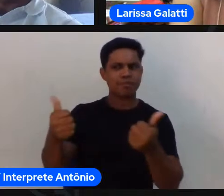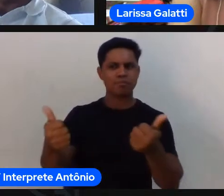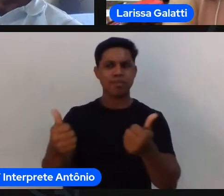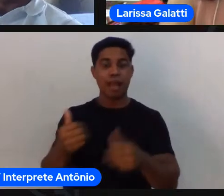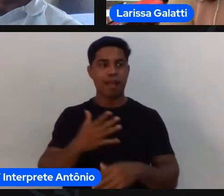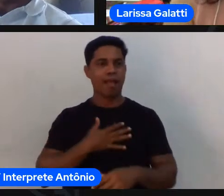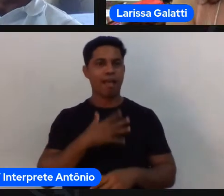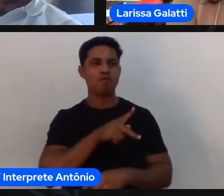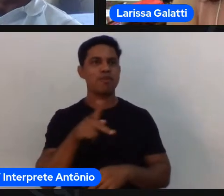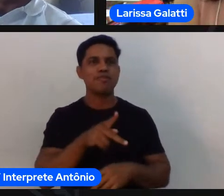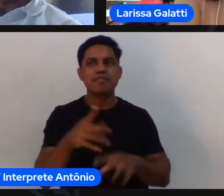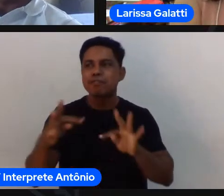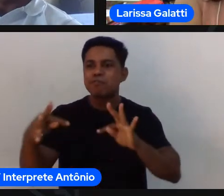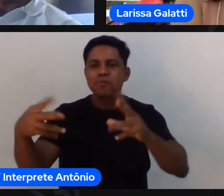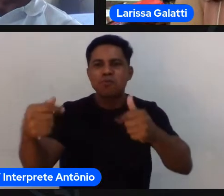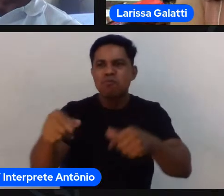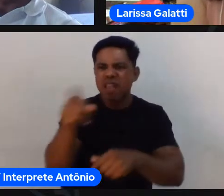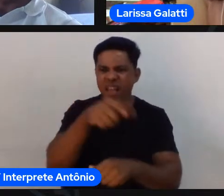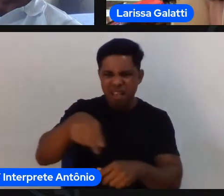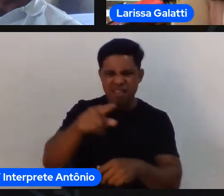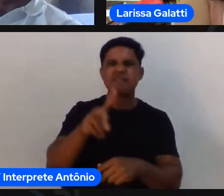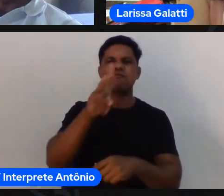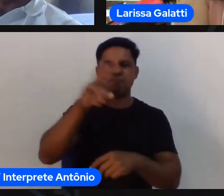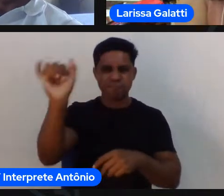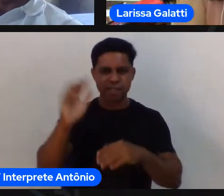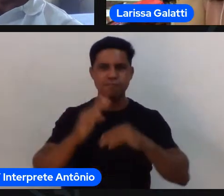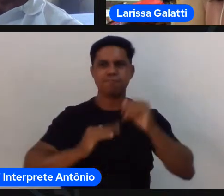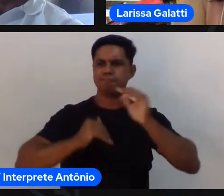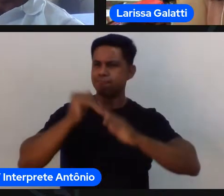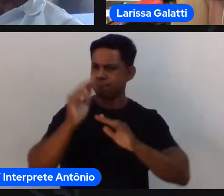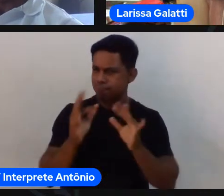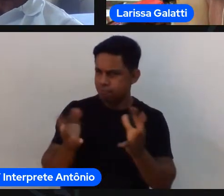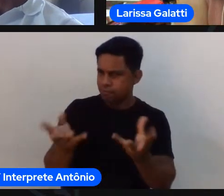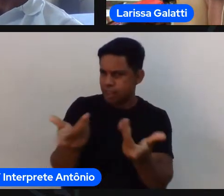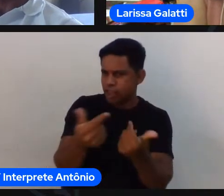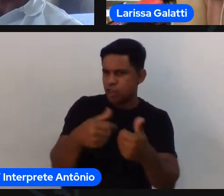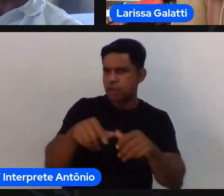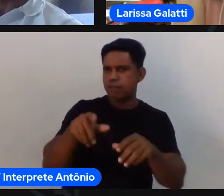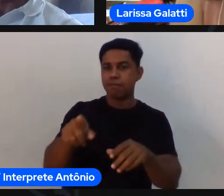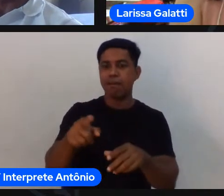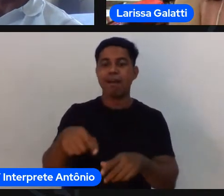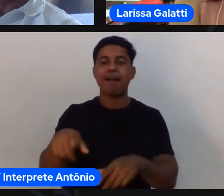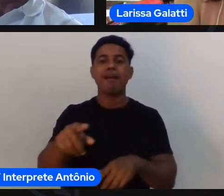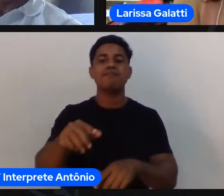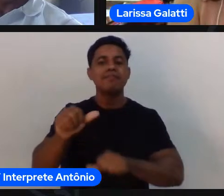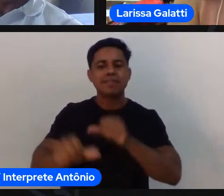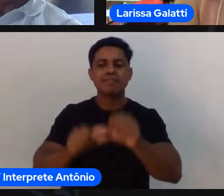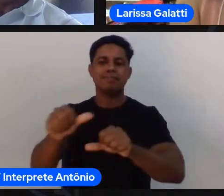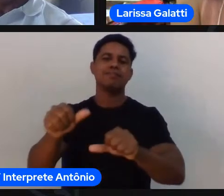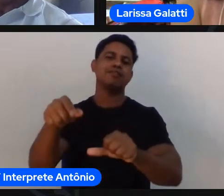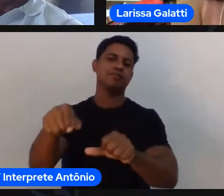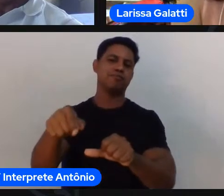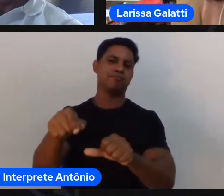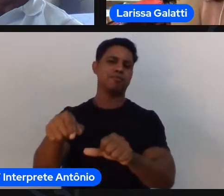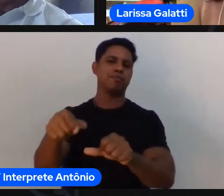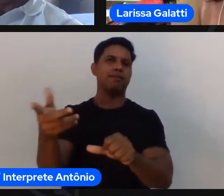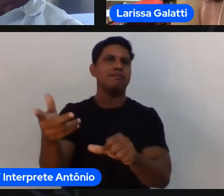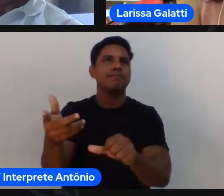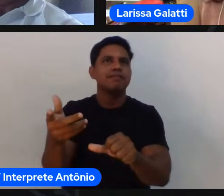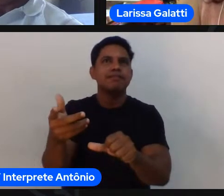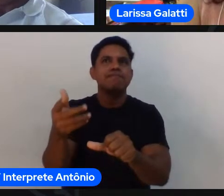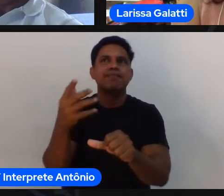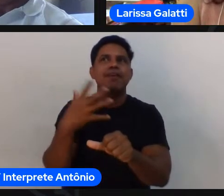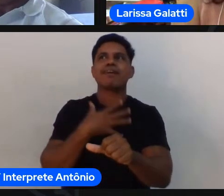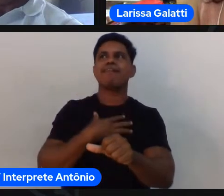talento né e aí você transforma um processo positivo de uma percepção de um potencial em um fardo né então se a gente